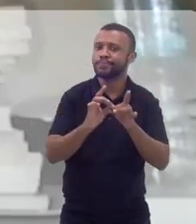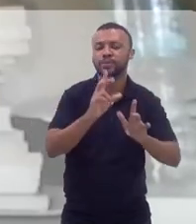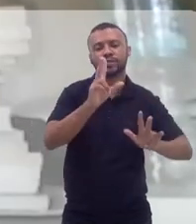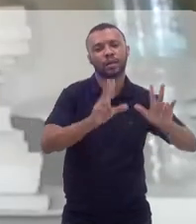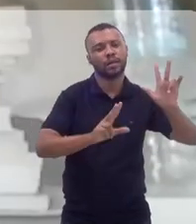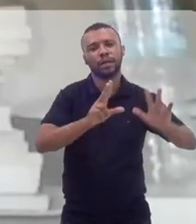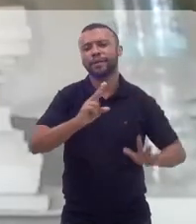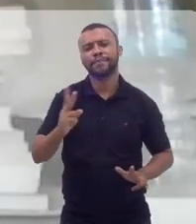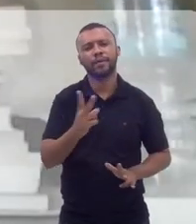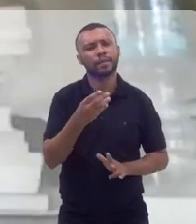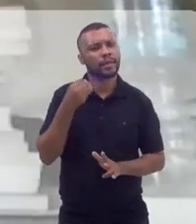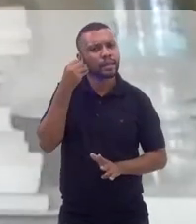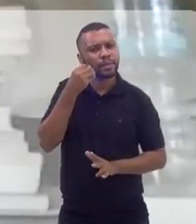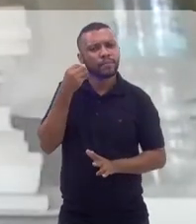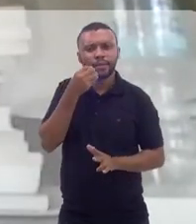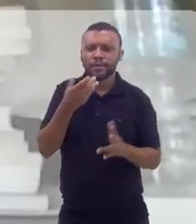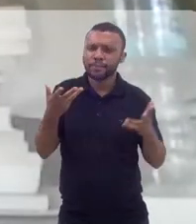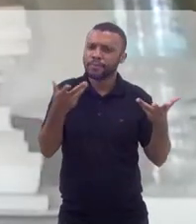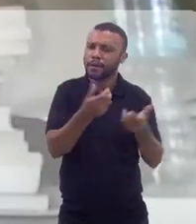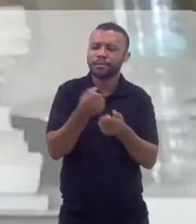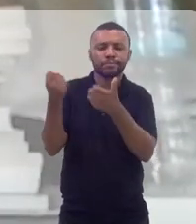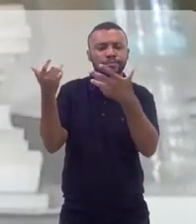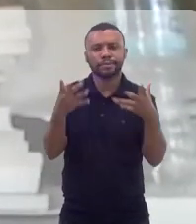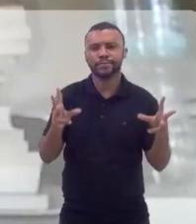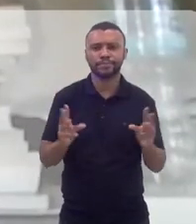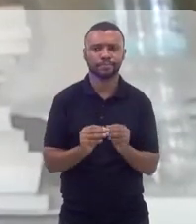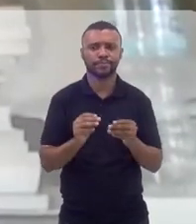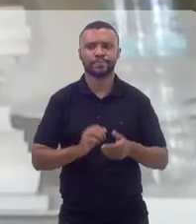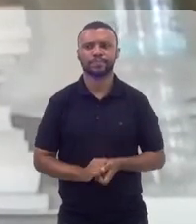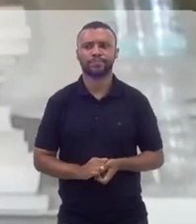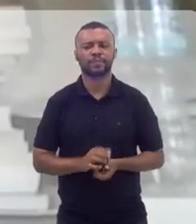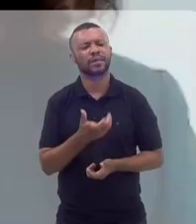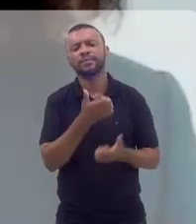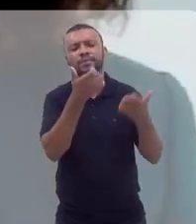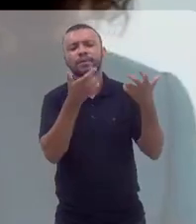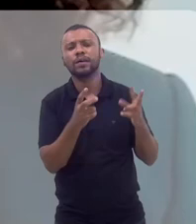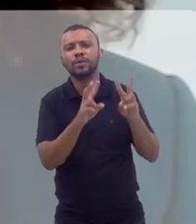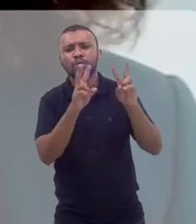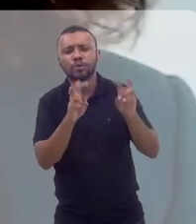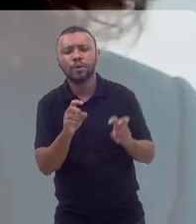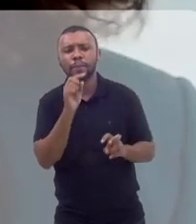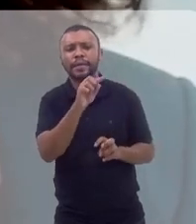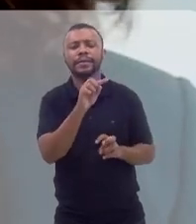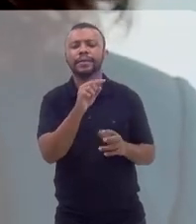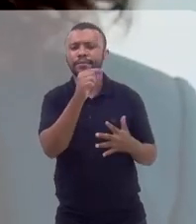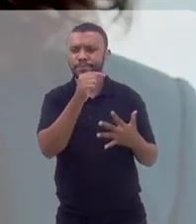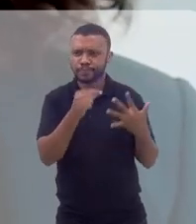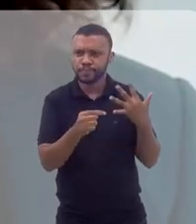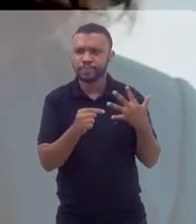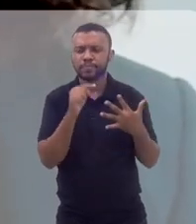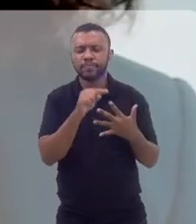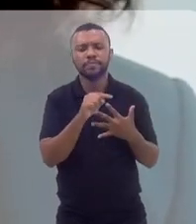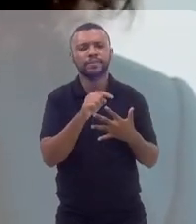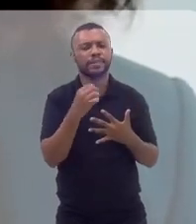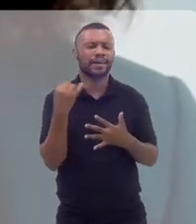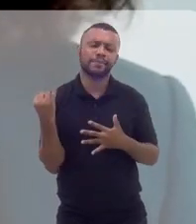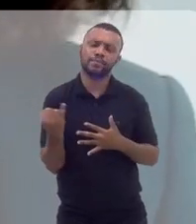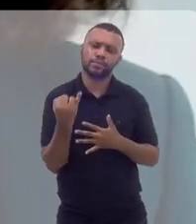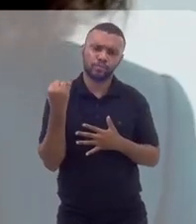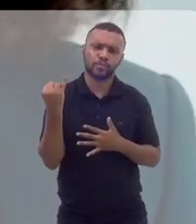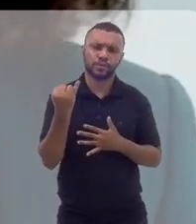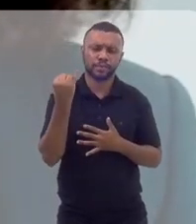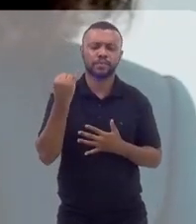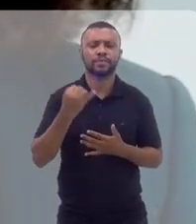carnaval e valorizam essa experiência que é maravilhosa, como você mesmo sinalizou. Queria que você falasse um pouquinho, Gabriel, sobre esse ponto aí, que eu acho que é